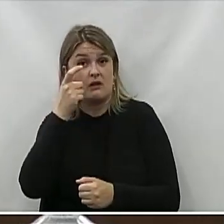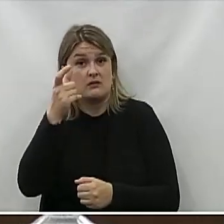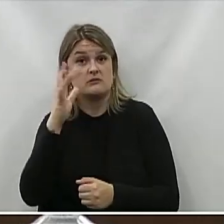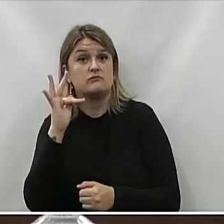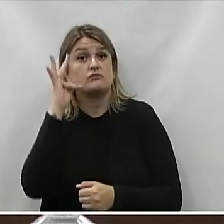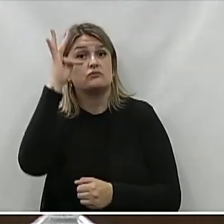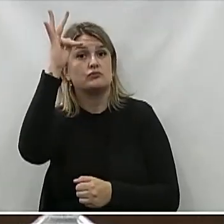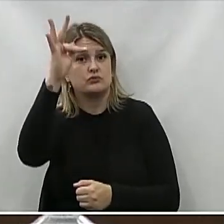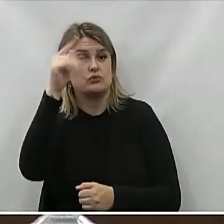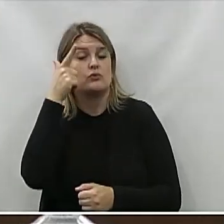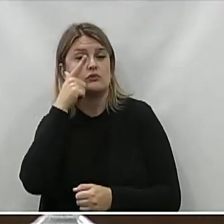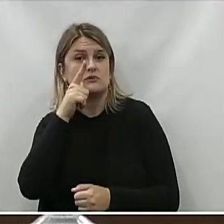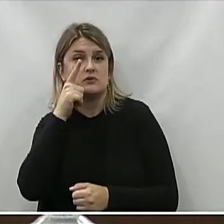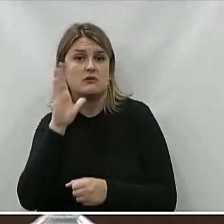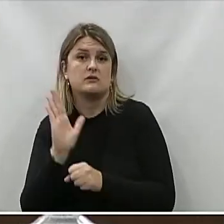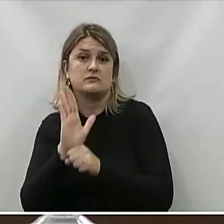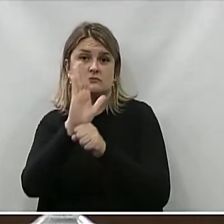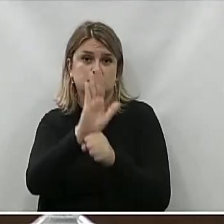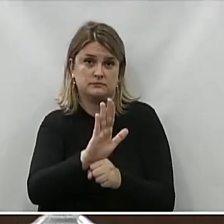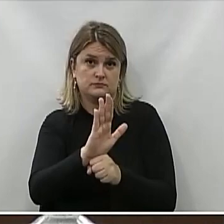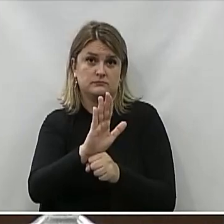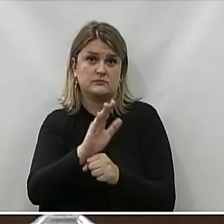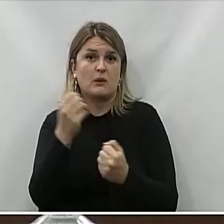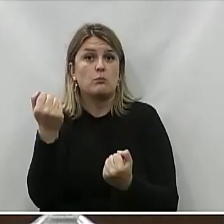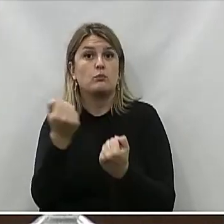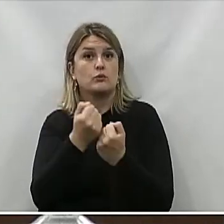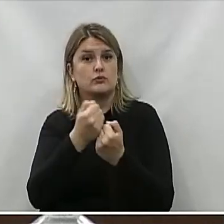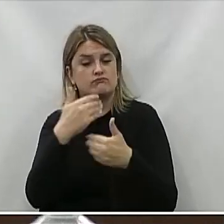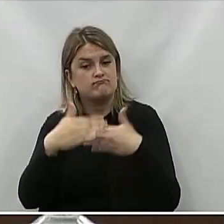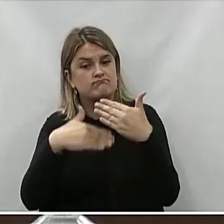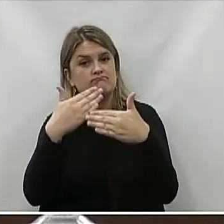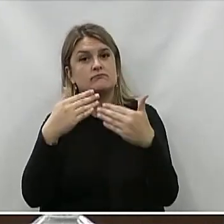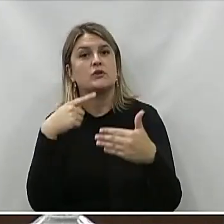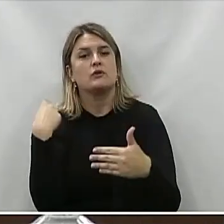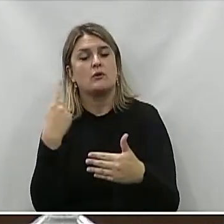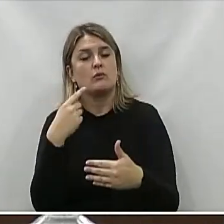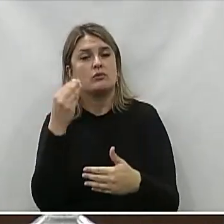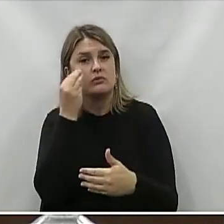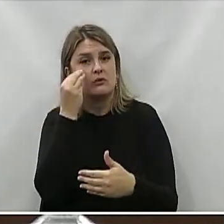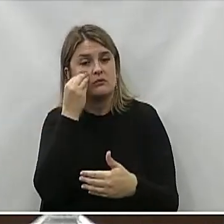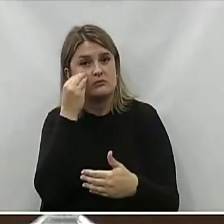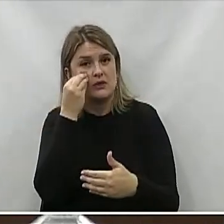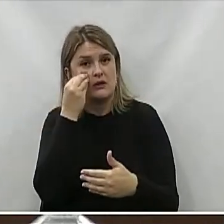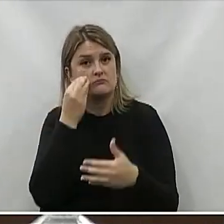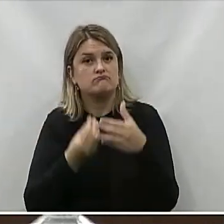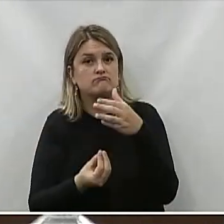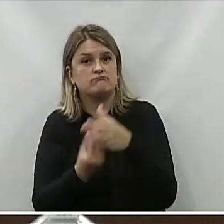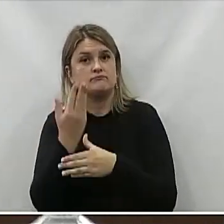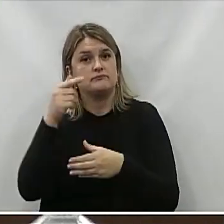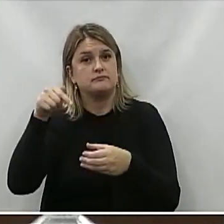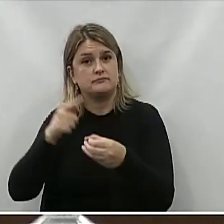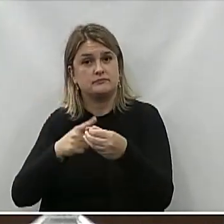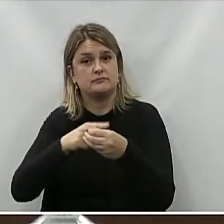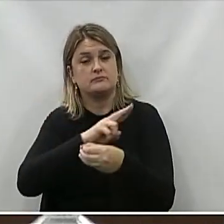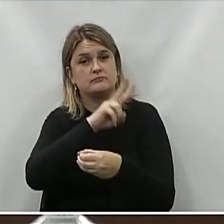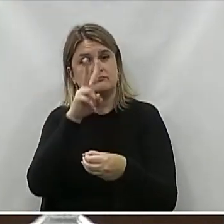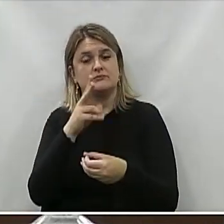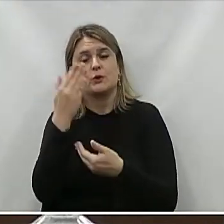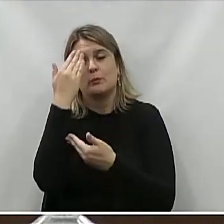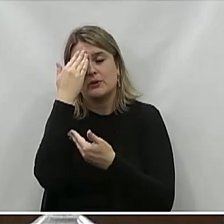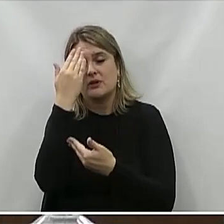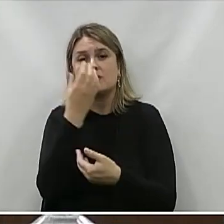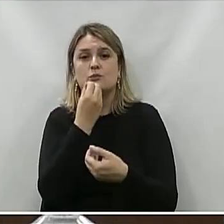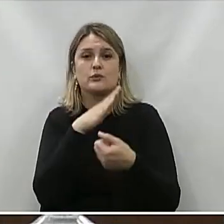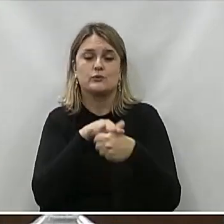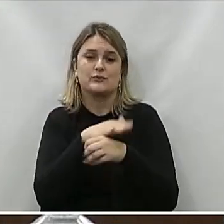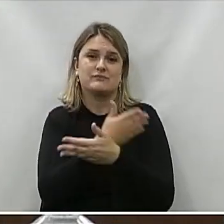De estar colaborando Para que isso aconteça E nós vamos buscar Que isso seja implantado Em União da Vitória Seria isso Seria noite